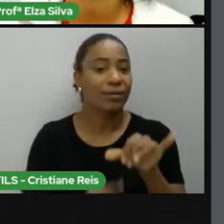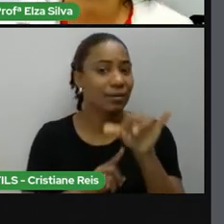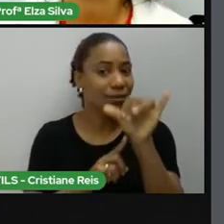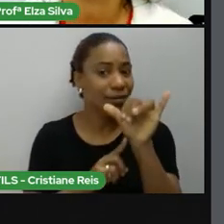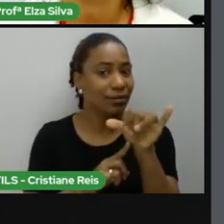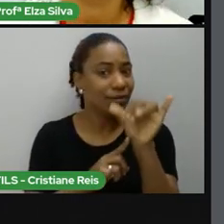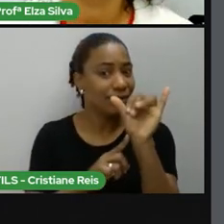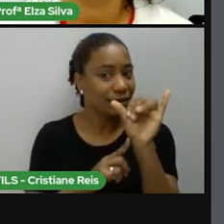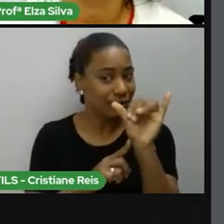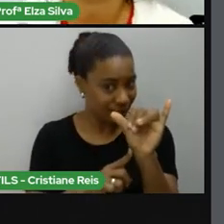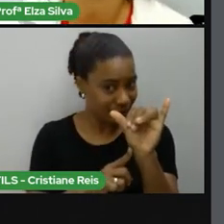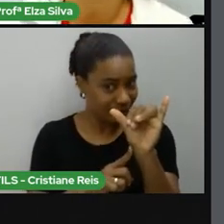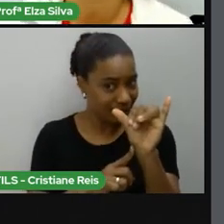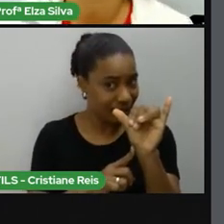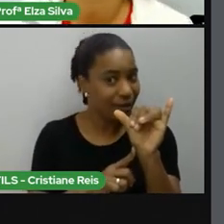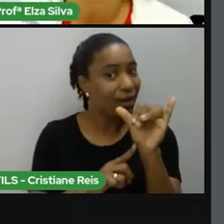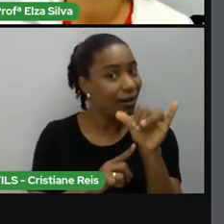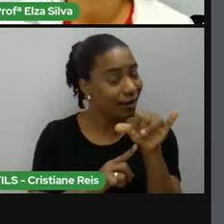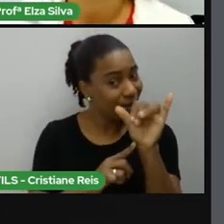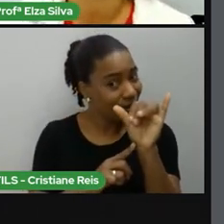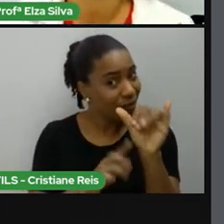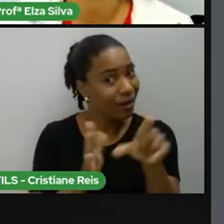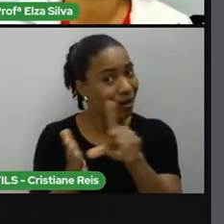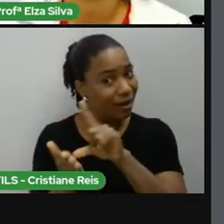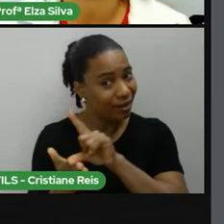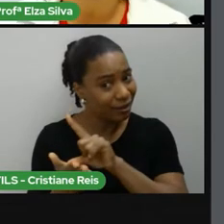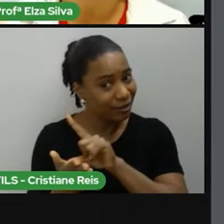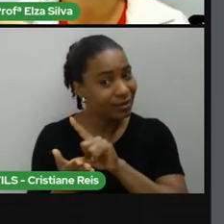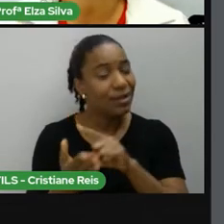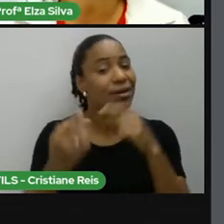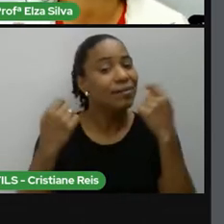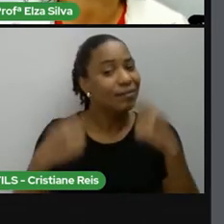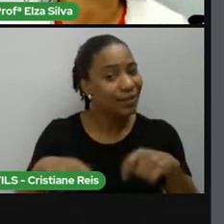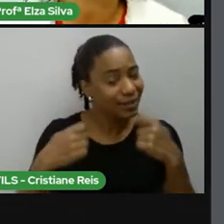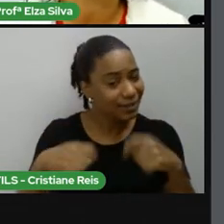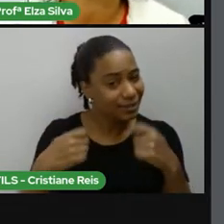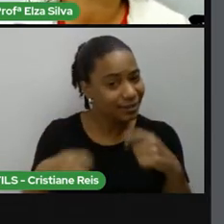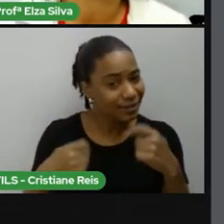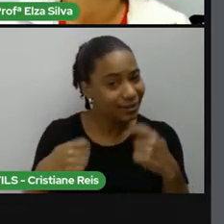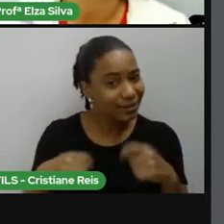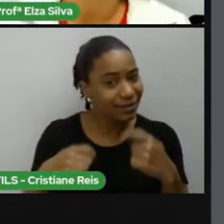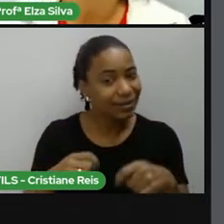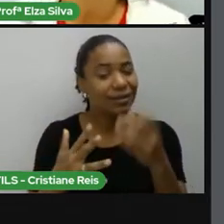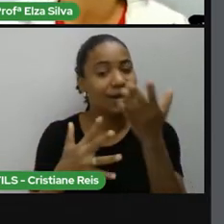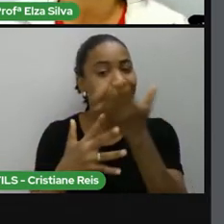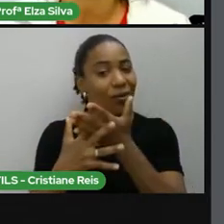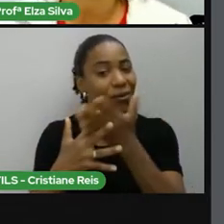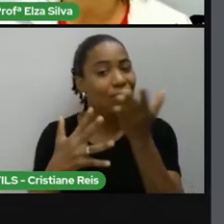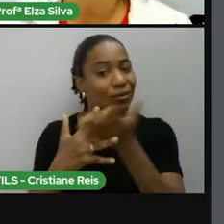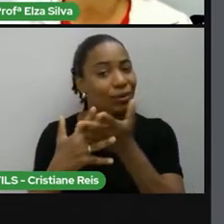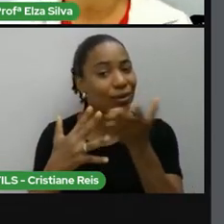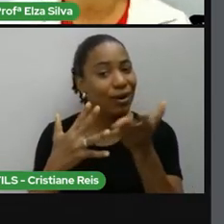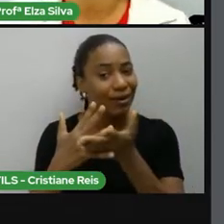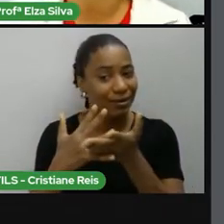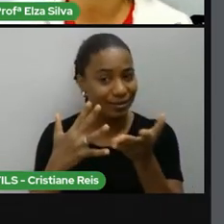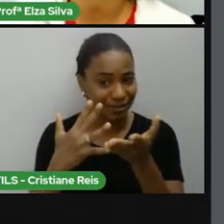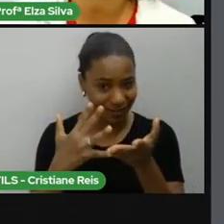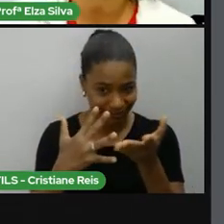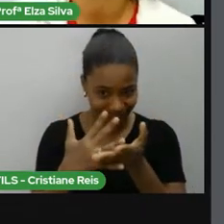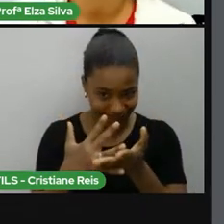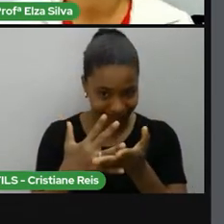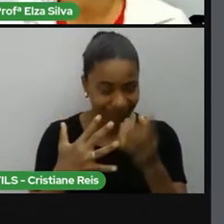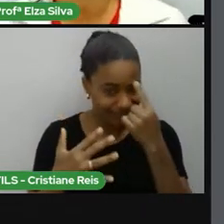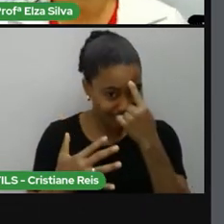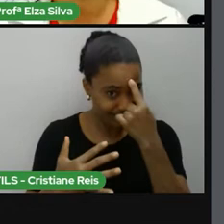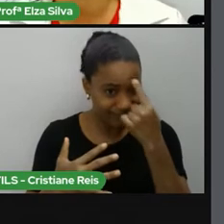uma consoante. Study, que é o verbo estudar, você substitui o Y pela vogal